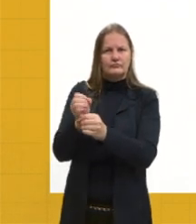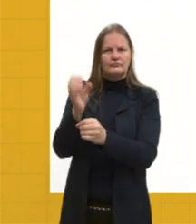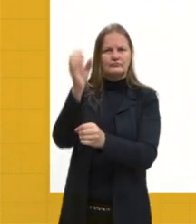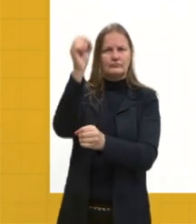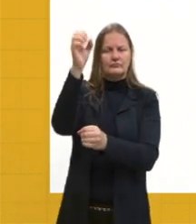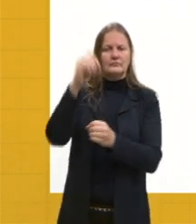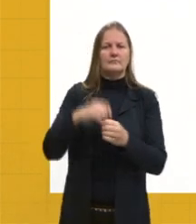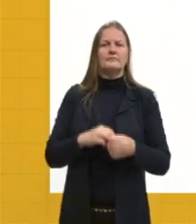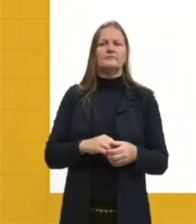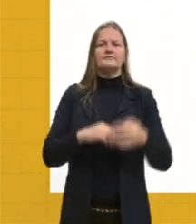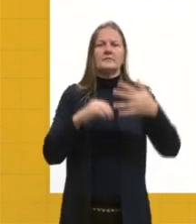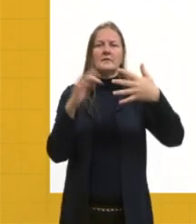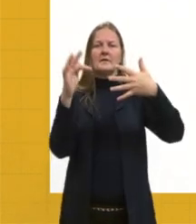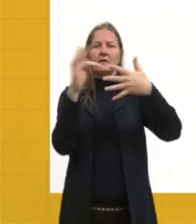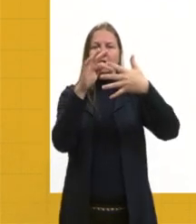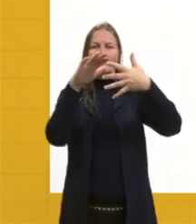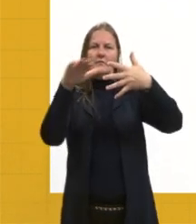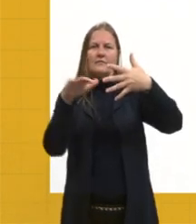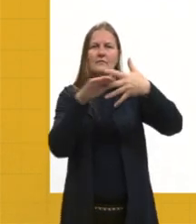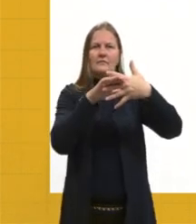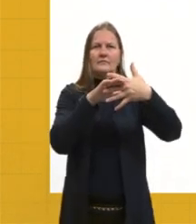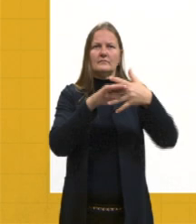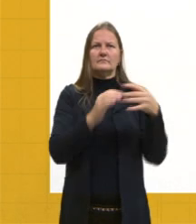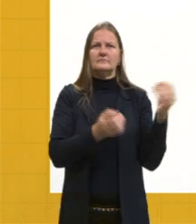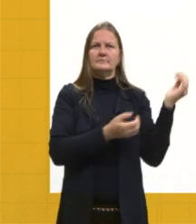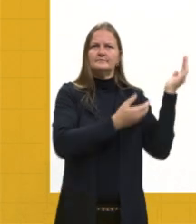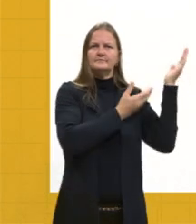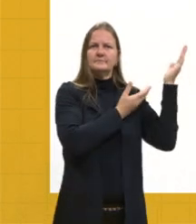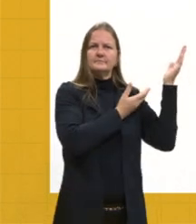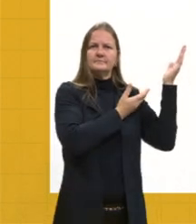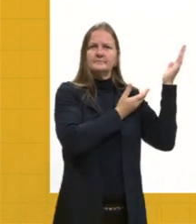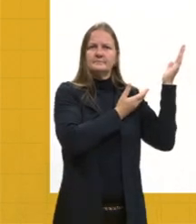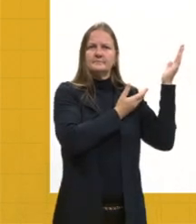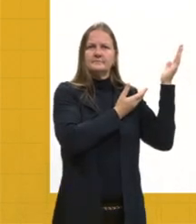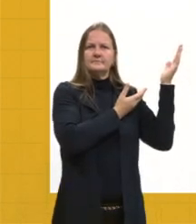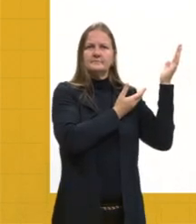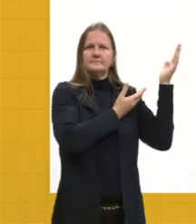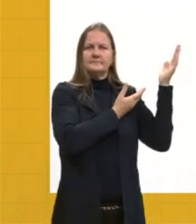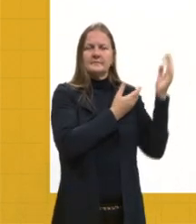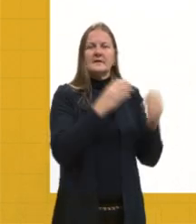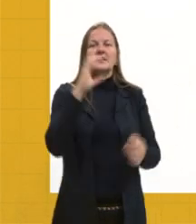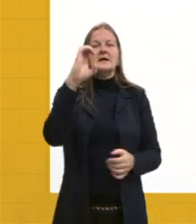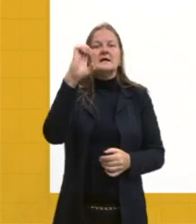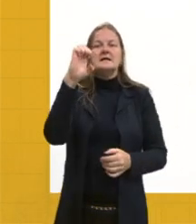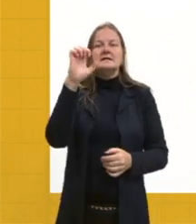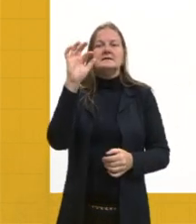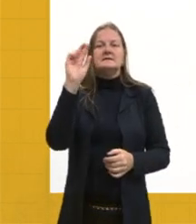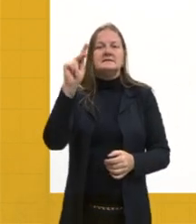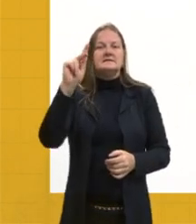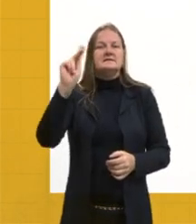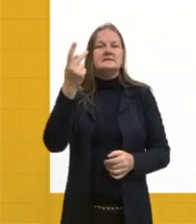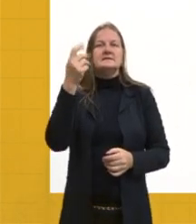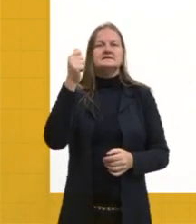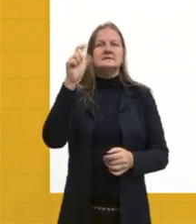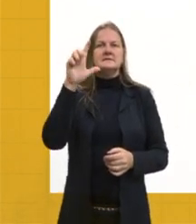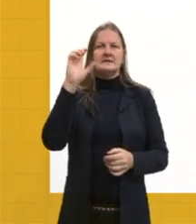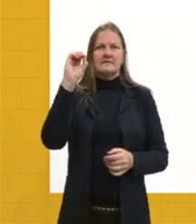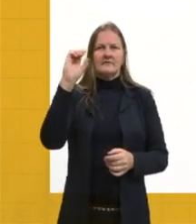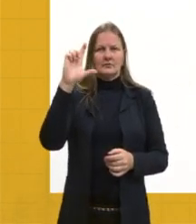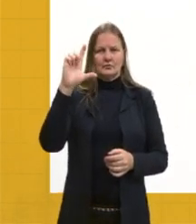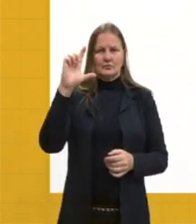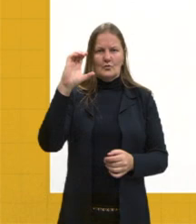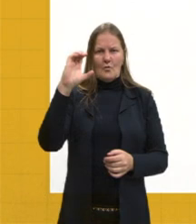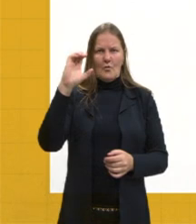Subfilo, céfalo, cordata. Possuem notocorda que se estende da região da cauda